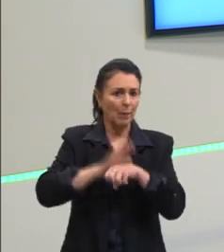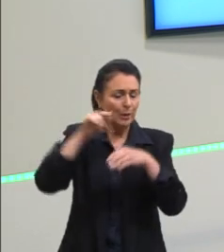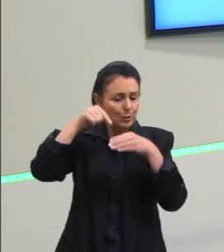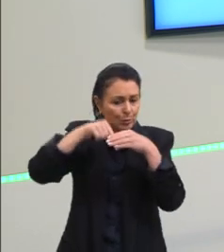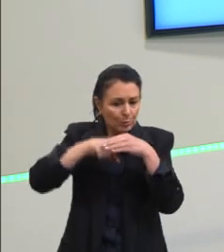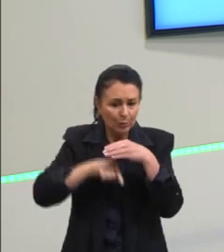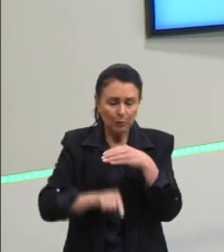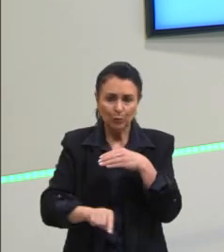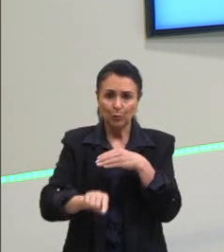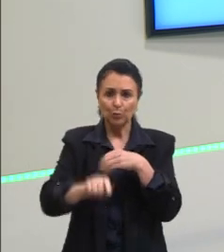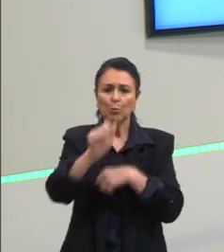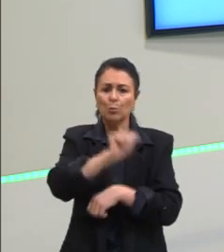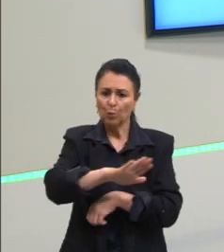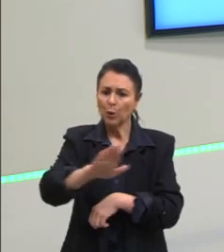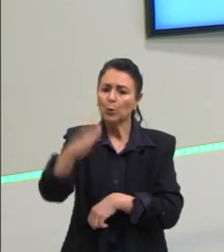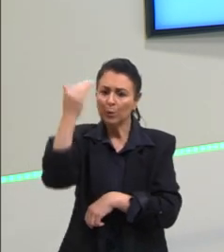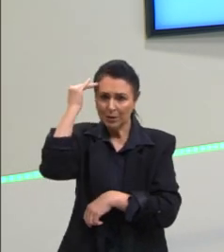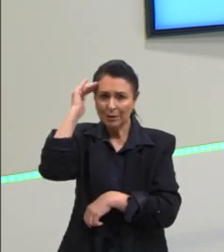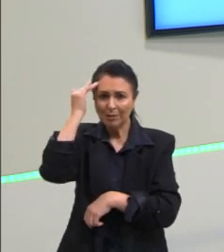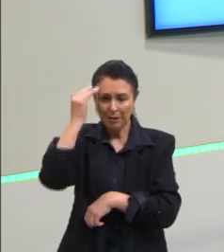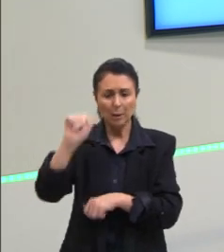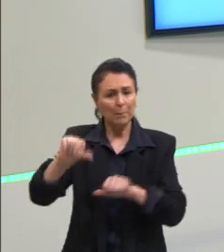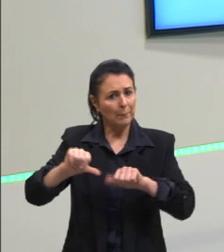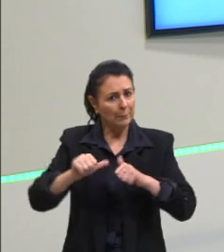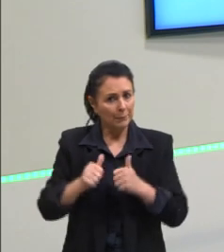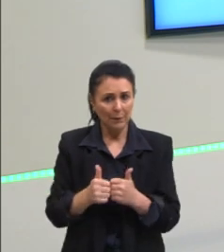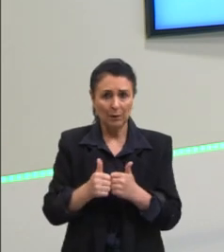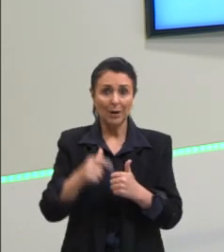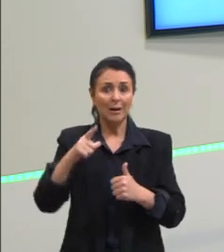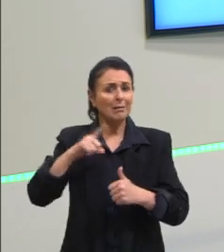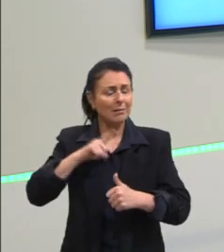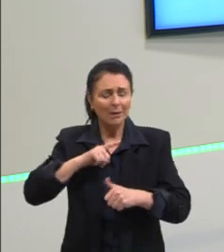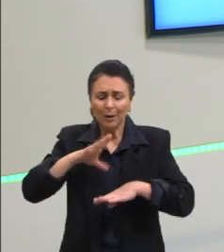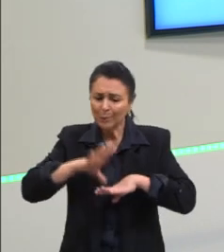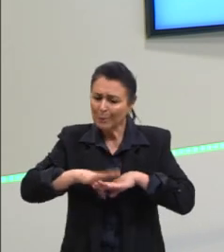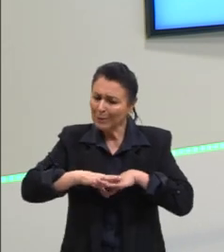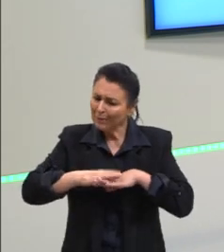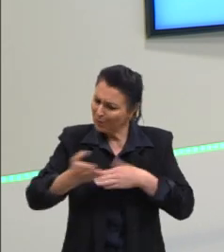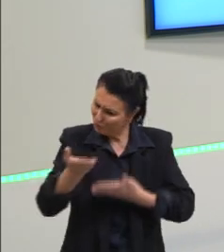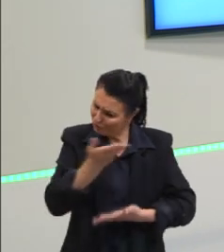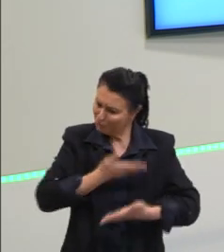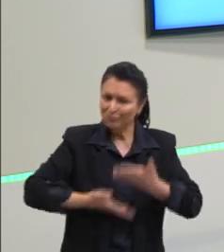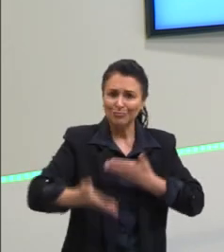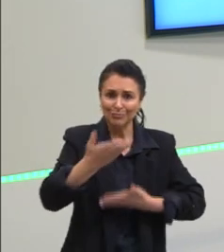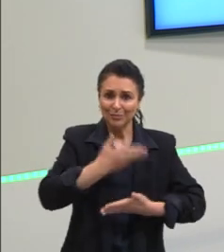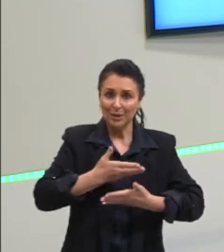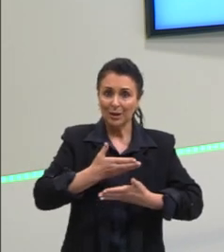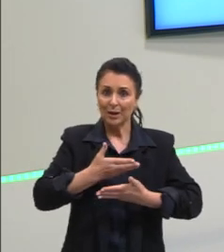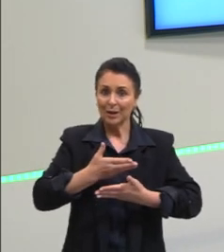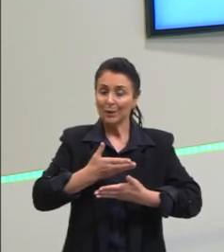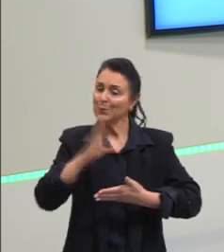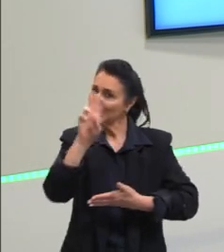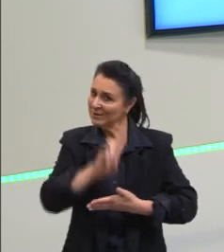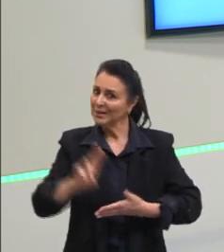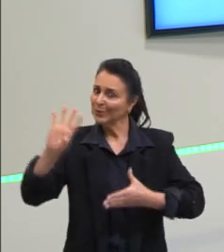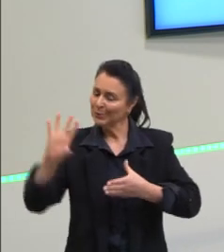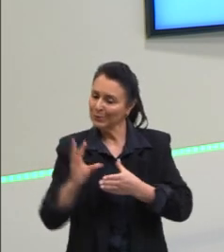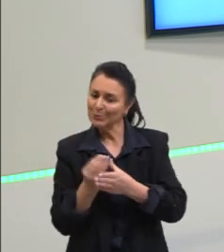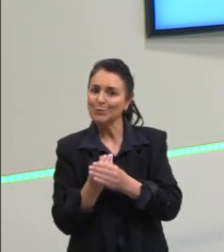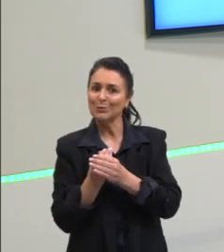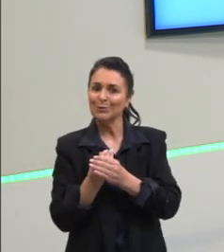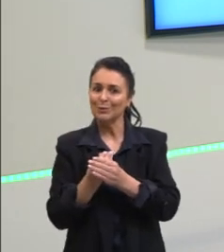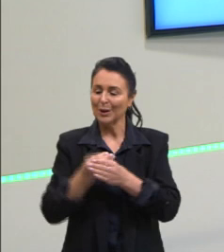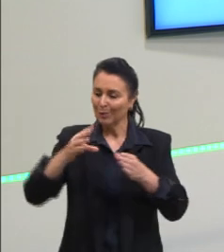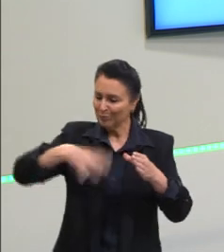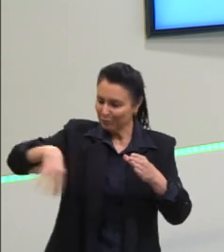para que o aluno tenha um bom desempenho no Enem, existe toda uma matemática envolvida e uma ideia de conjunto, porque existe um agrupamento, por